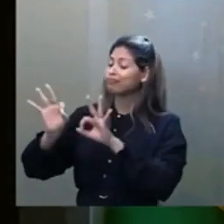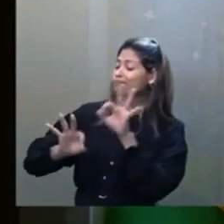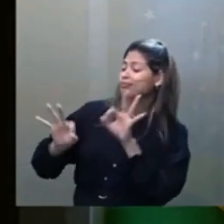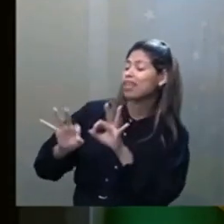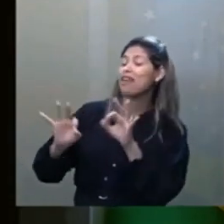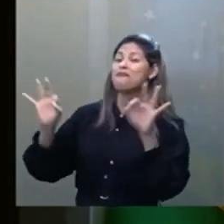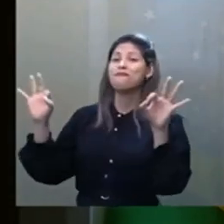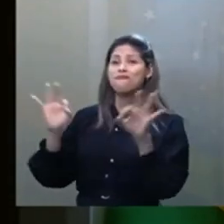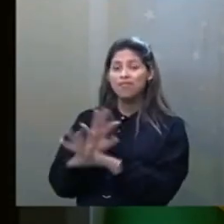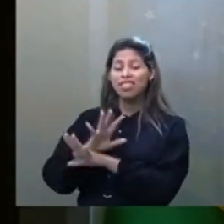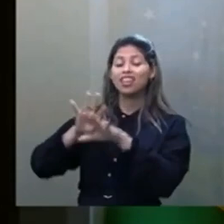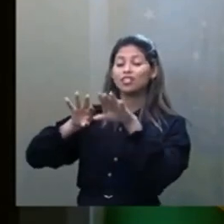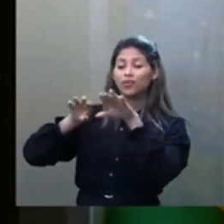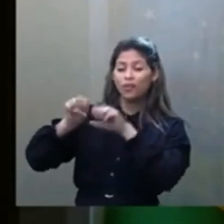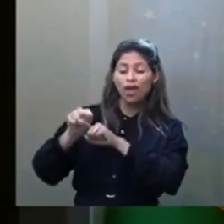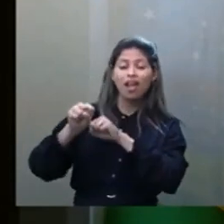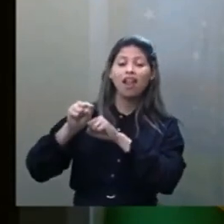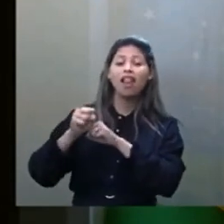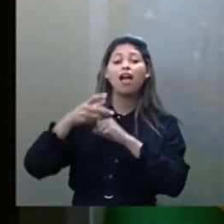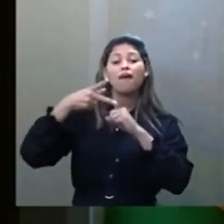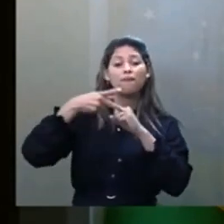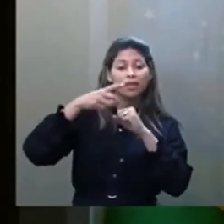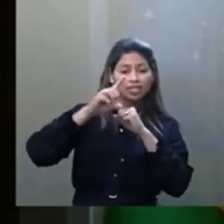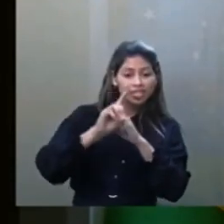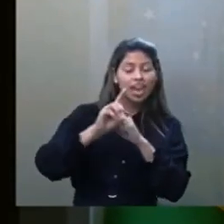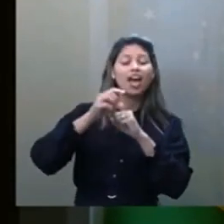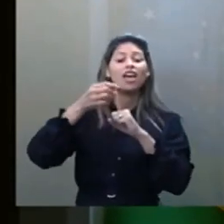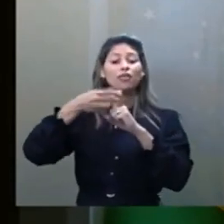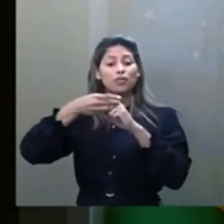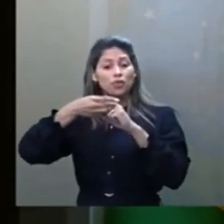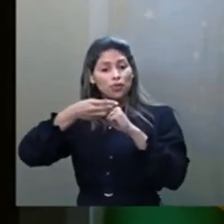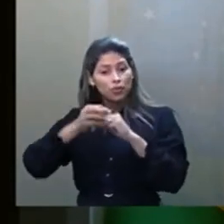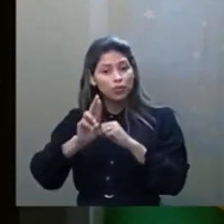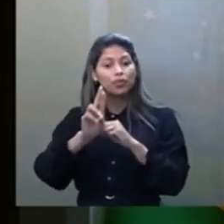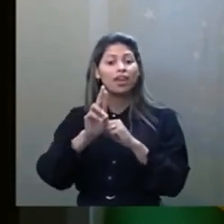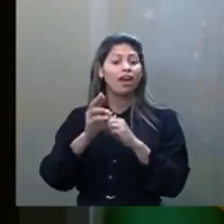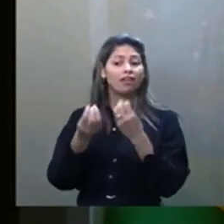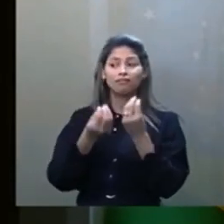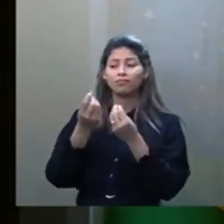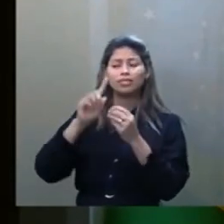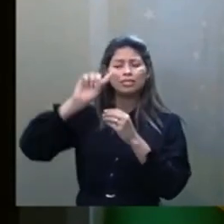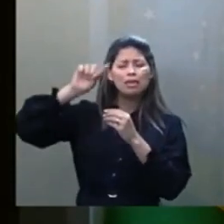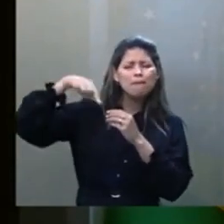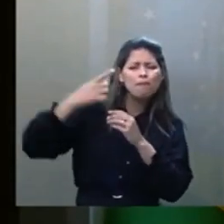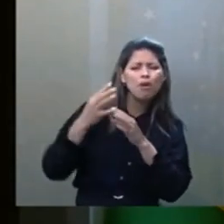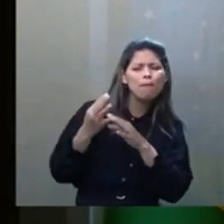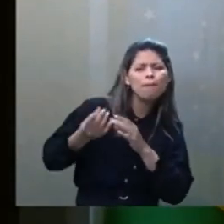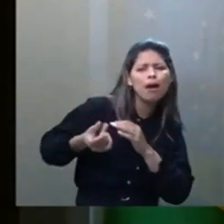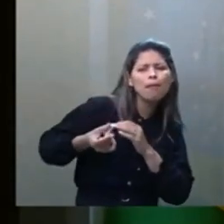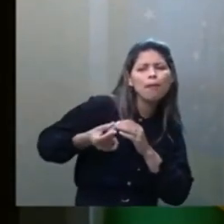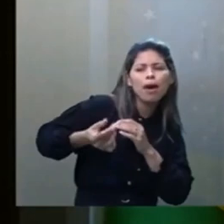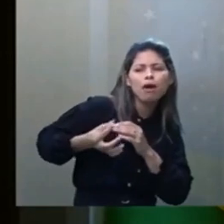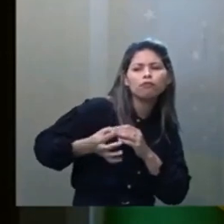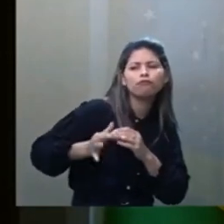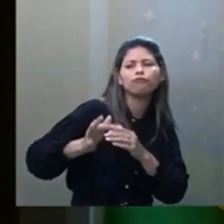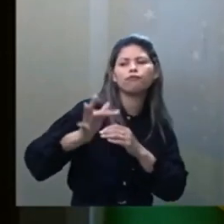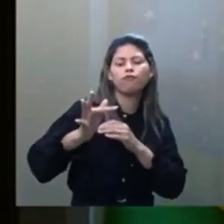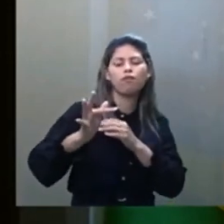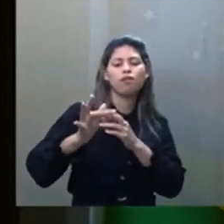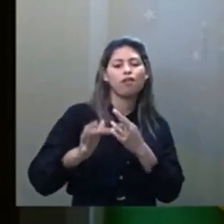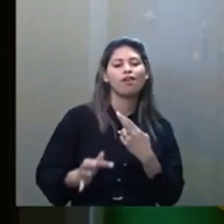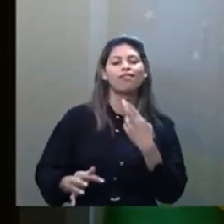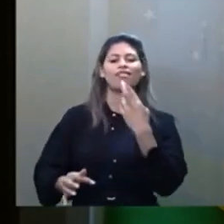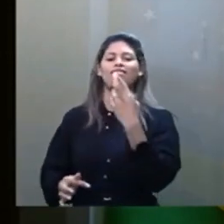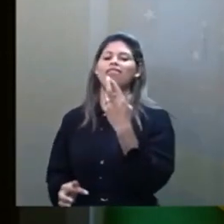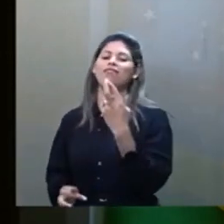ter feito mestrado, doutorado, pós-doutorado, não é? Para poder engravidar, a gente não engravidava nunca. Aí tem que vir